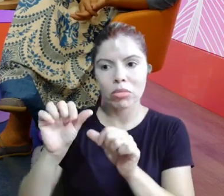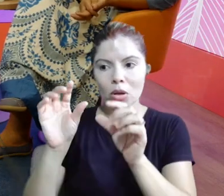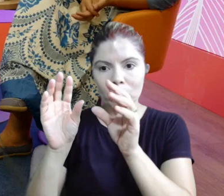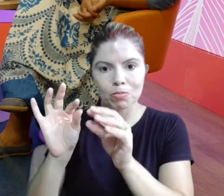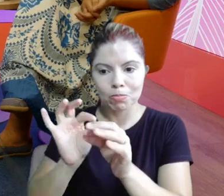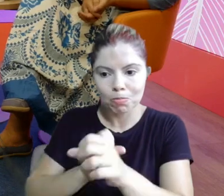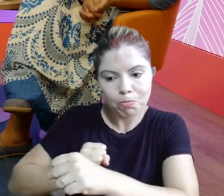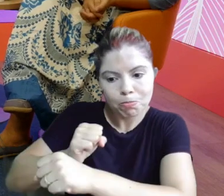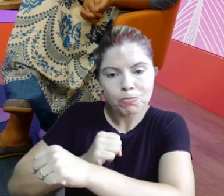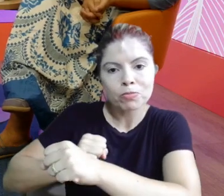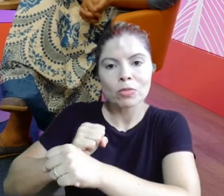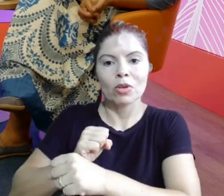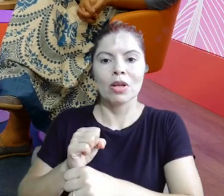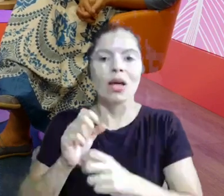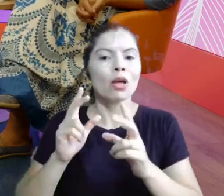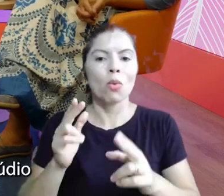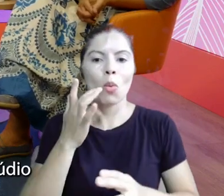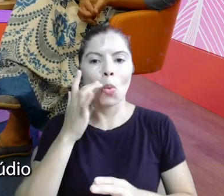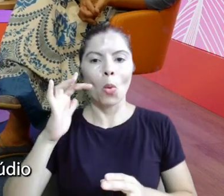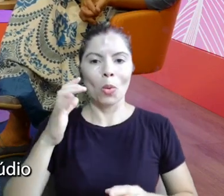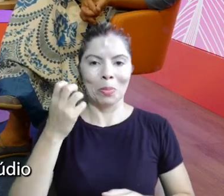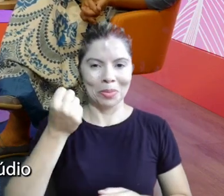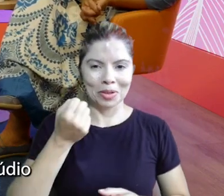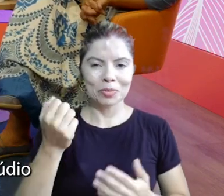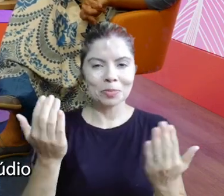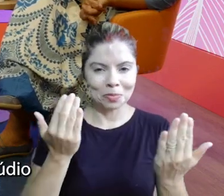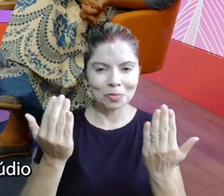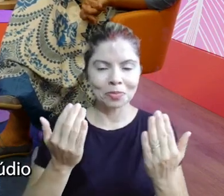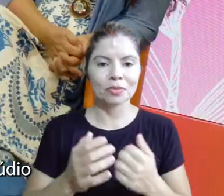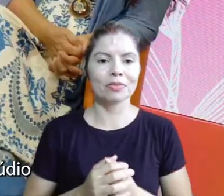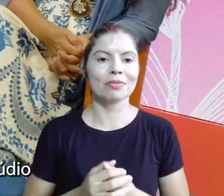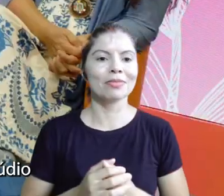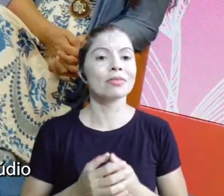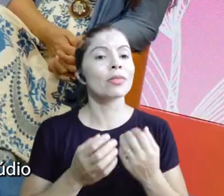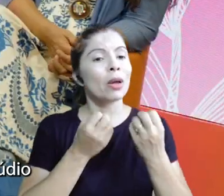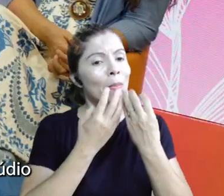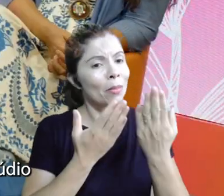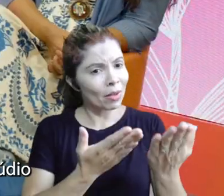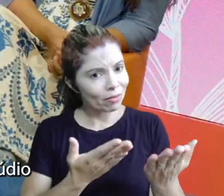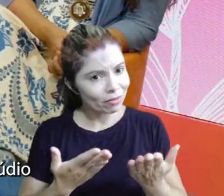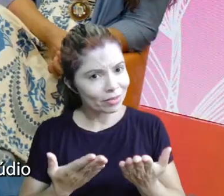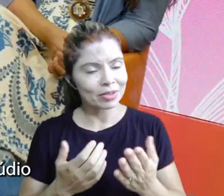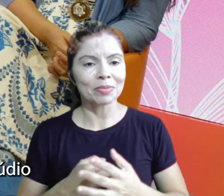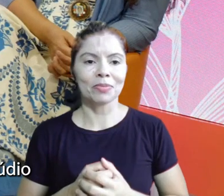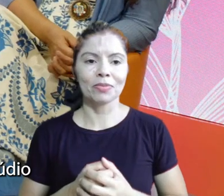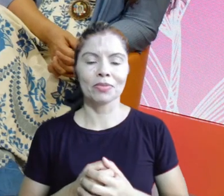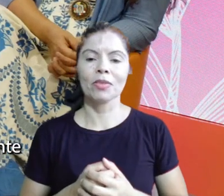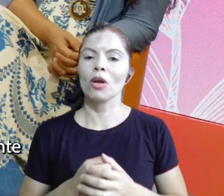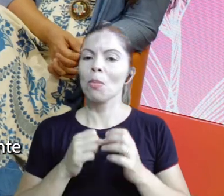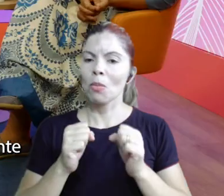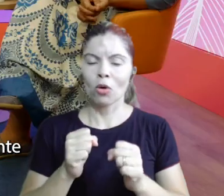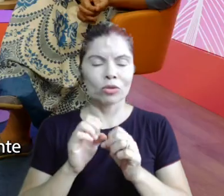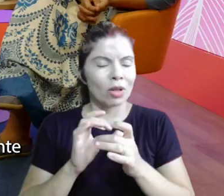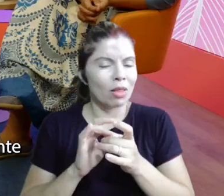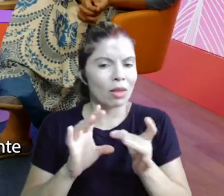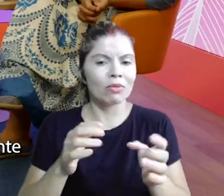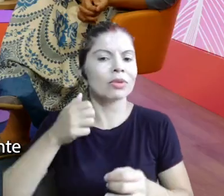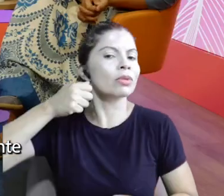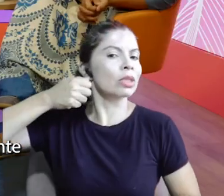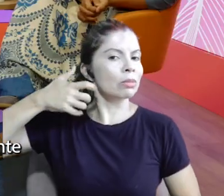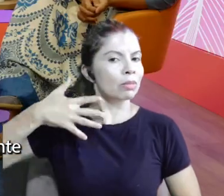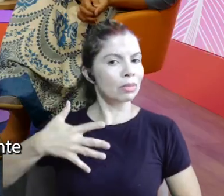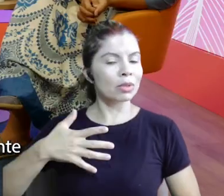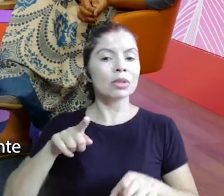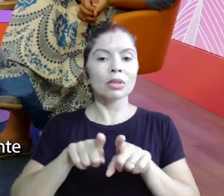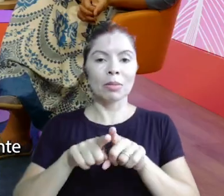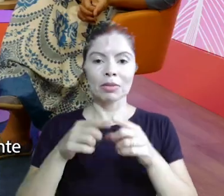proprietária da Palmitolândia. Gabi, seja bem-vinda aqui no nosso estúdio. E faça a